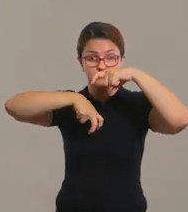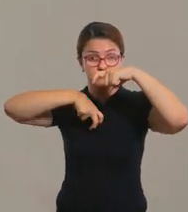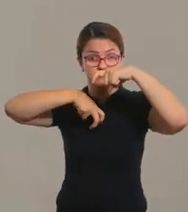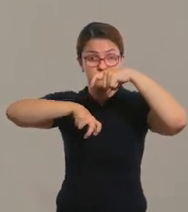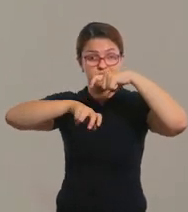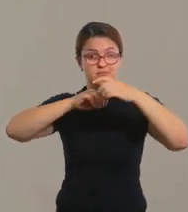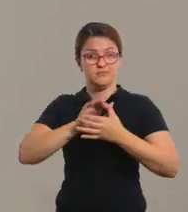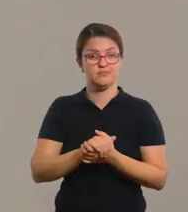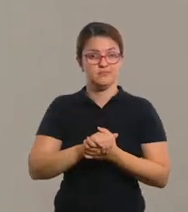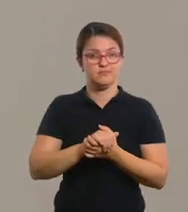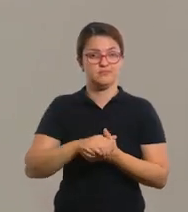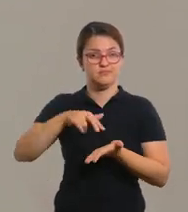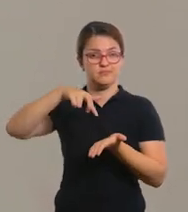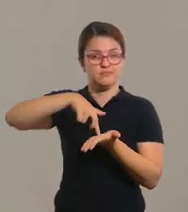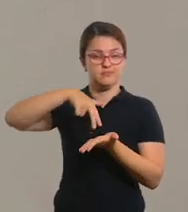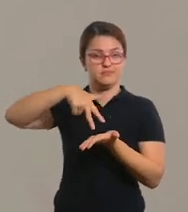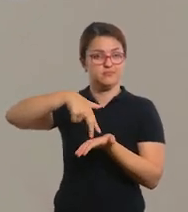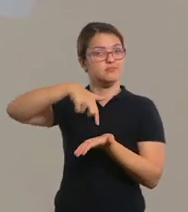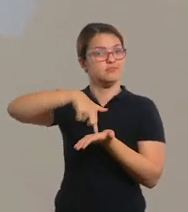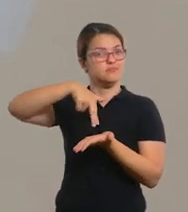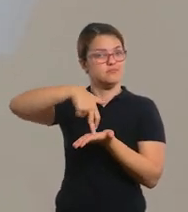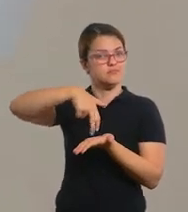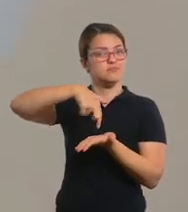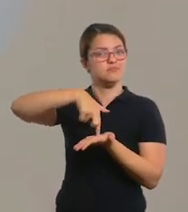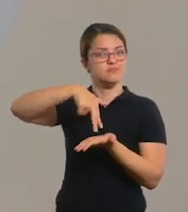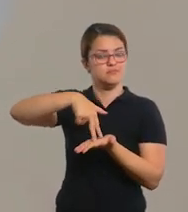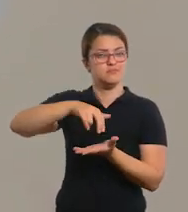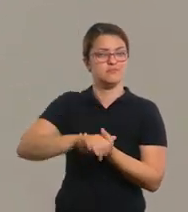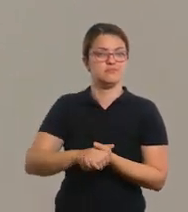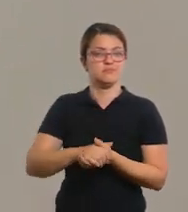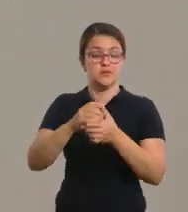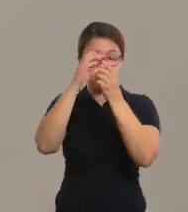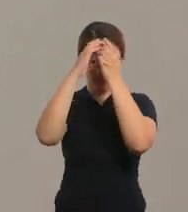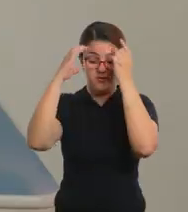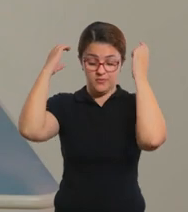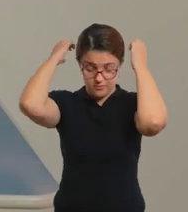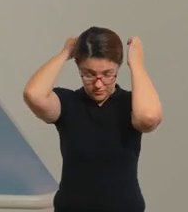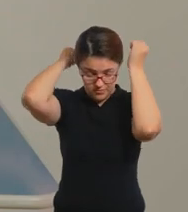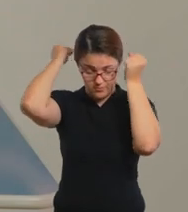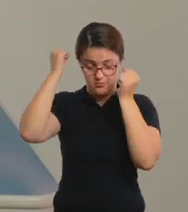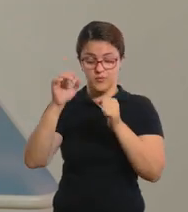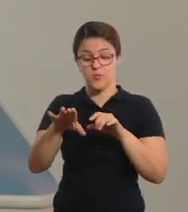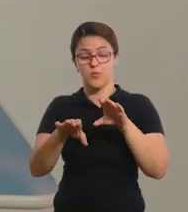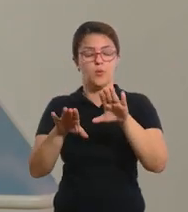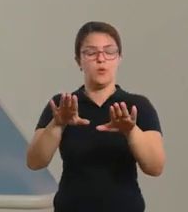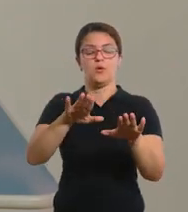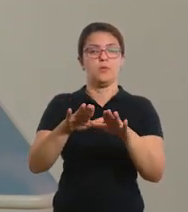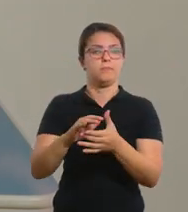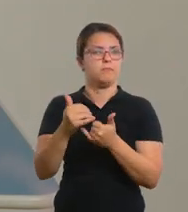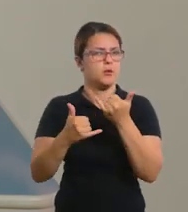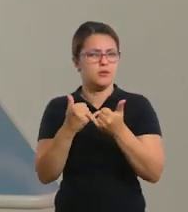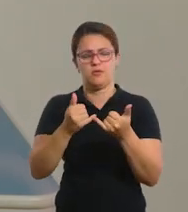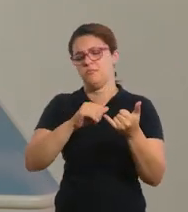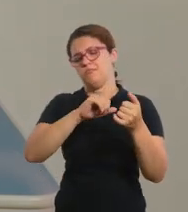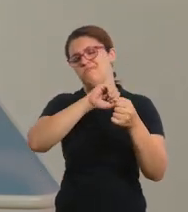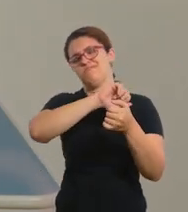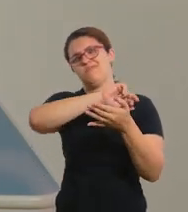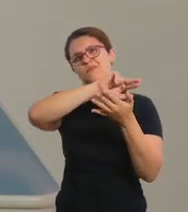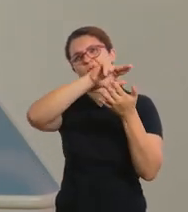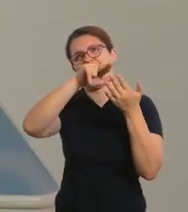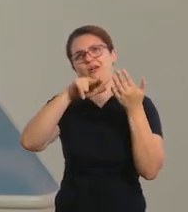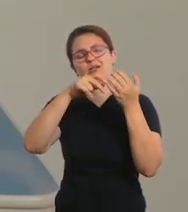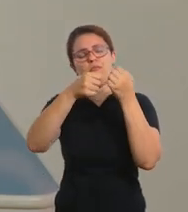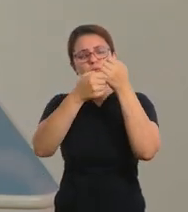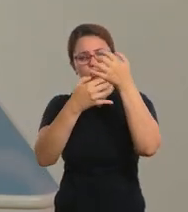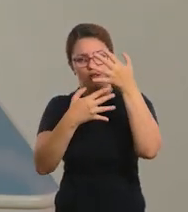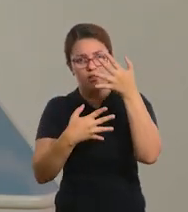amarelinha, nós temos blind man's buff, cobra cega. Então todas essas brincadeiras vocês devem fazer